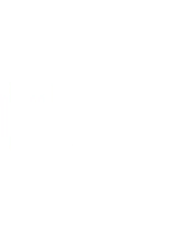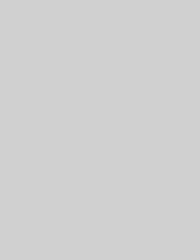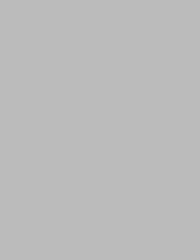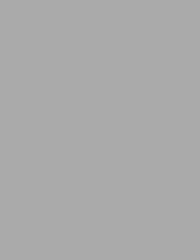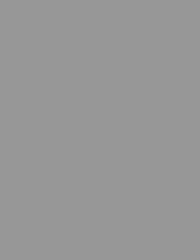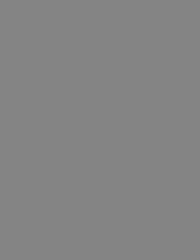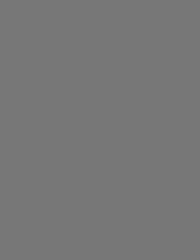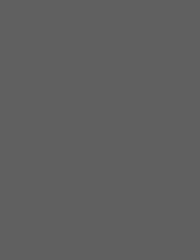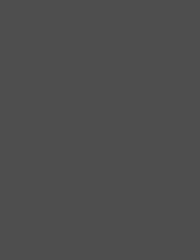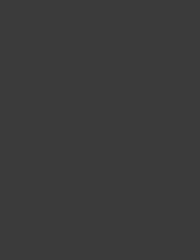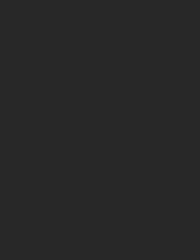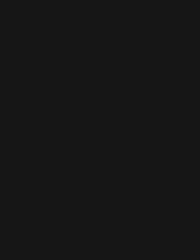Legenda